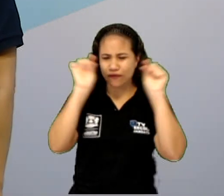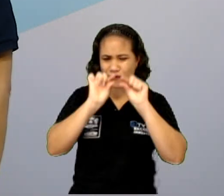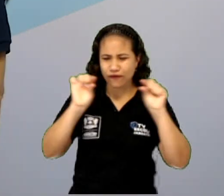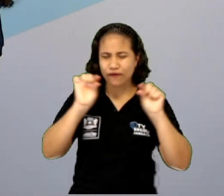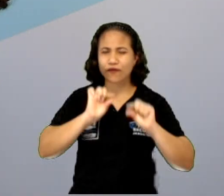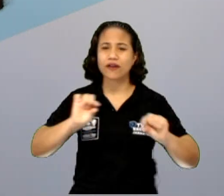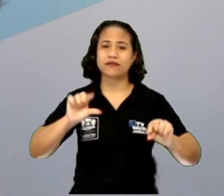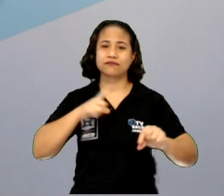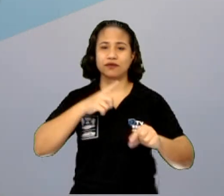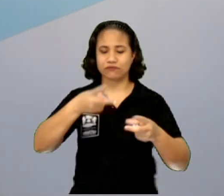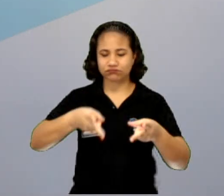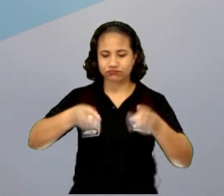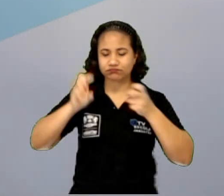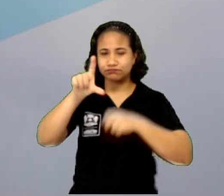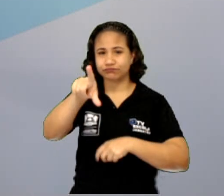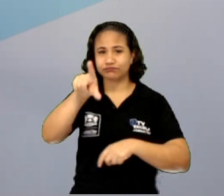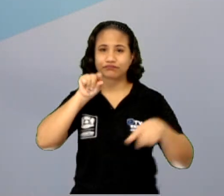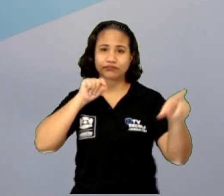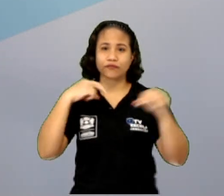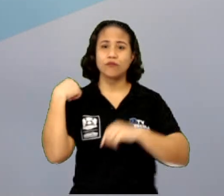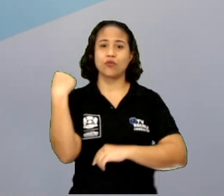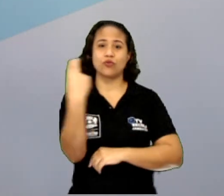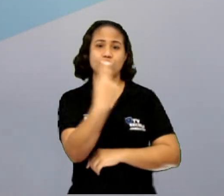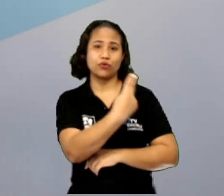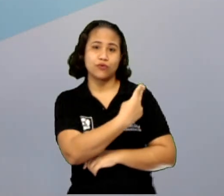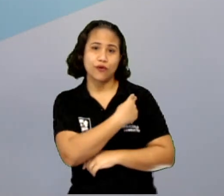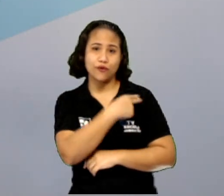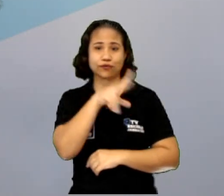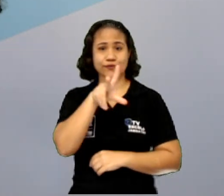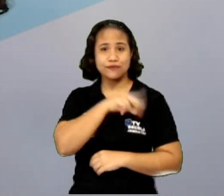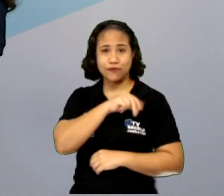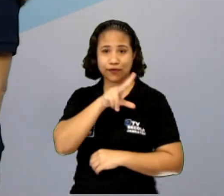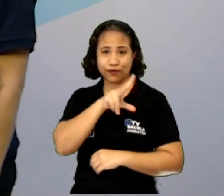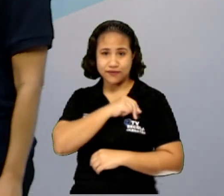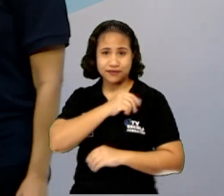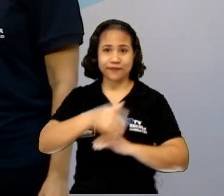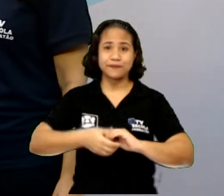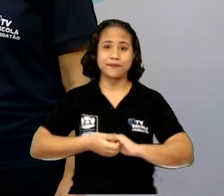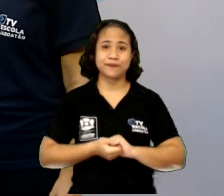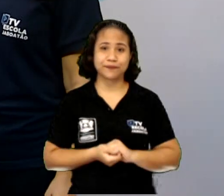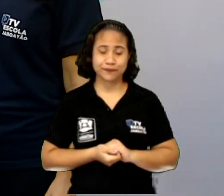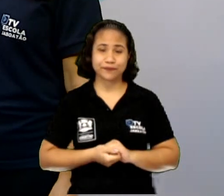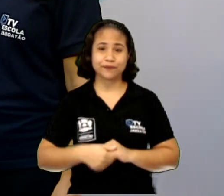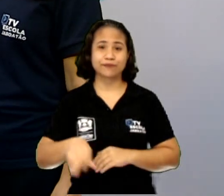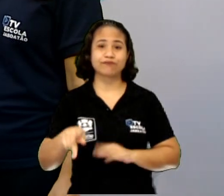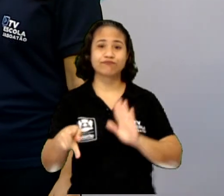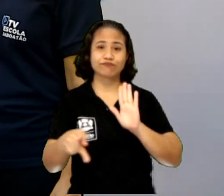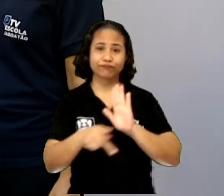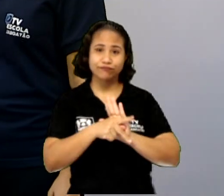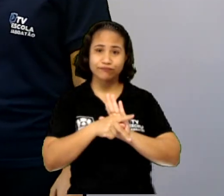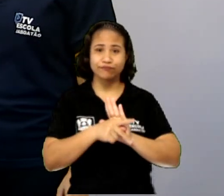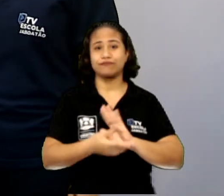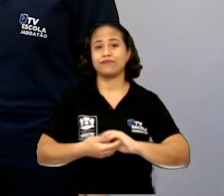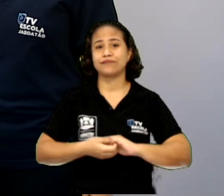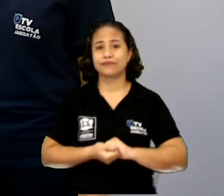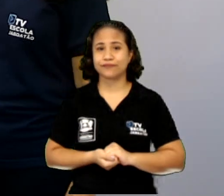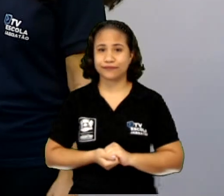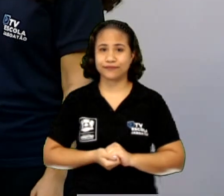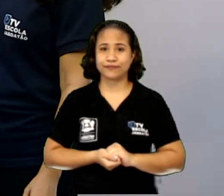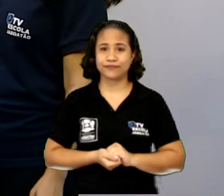destacadas. é o nós, nossa, vocês, de vocês, eles e deles.